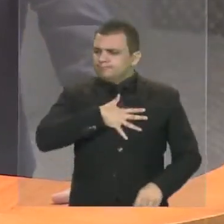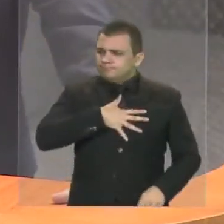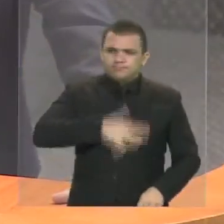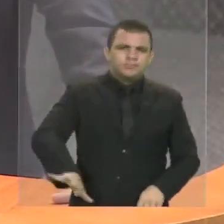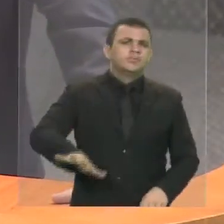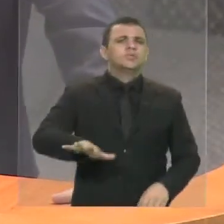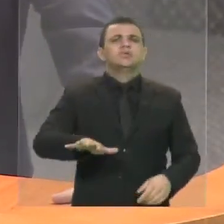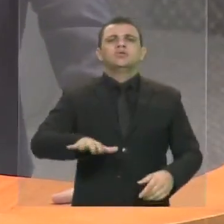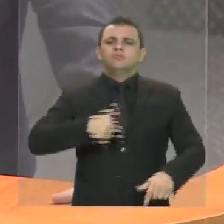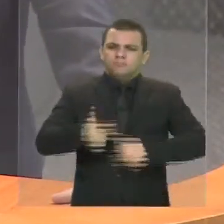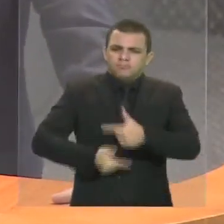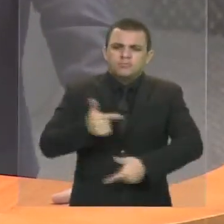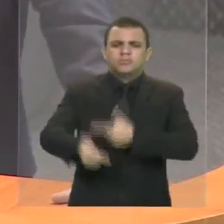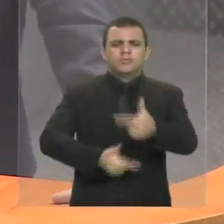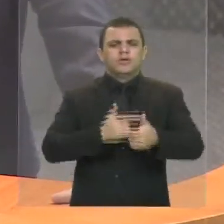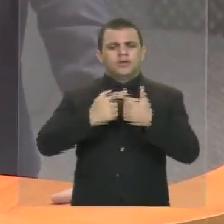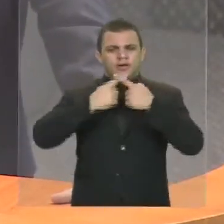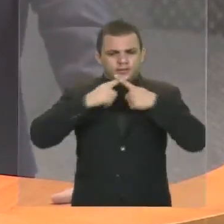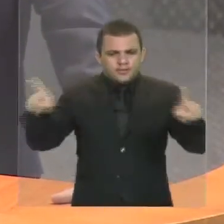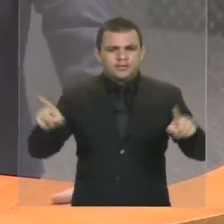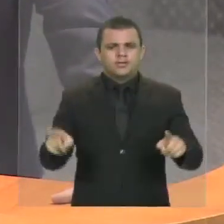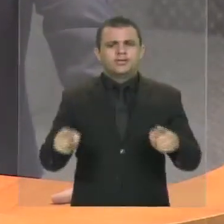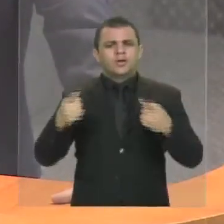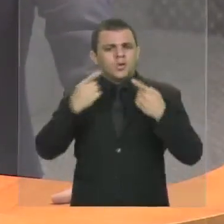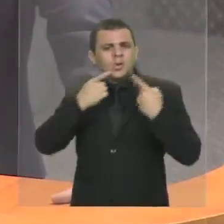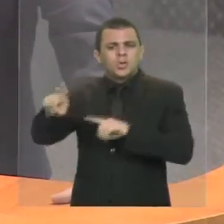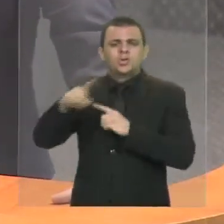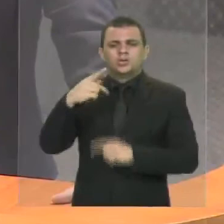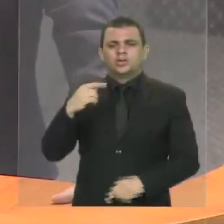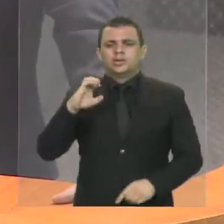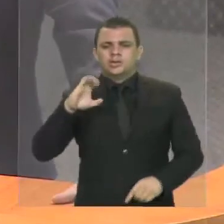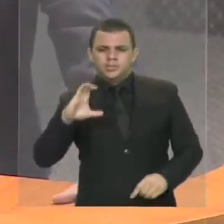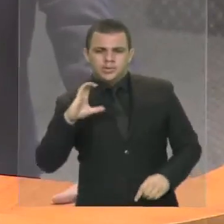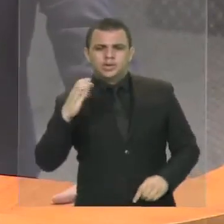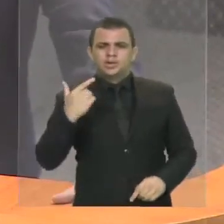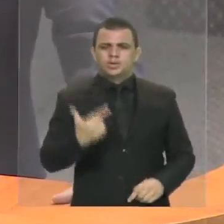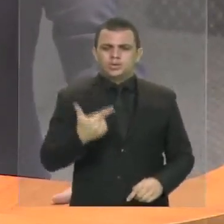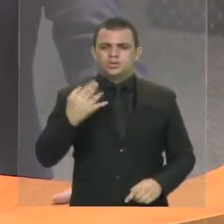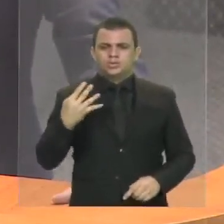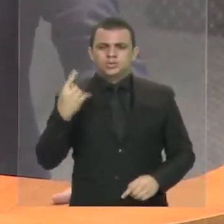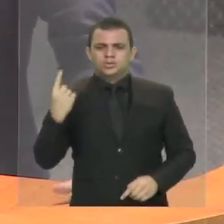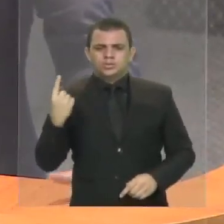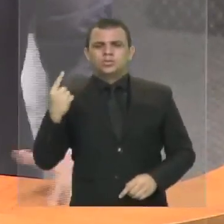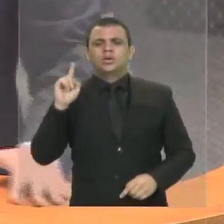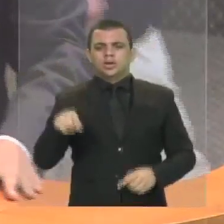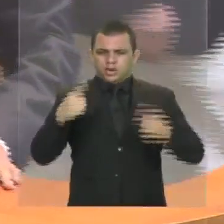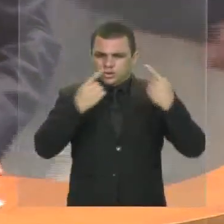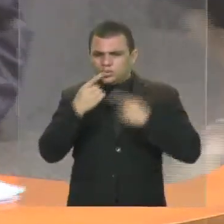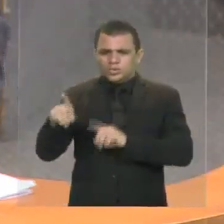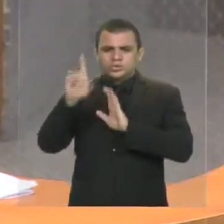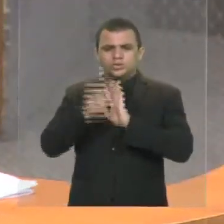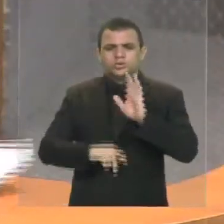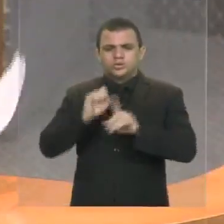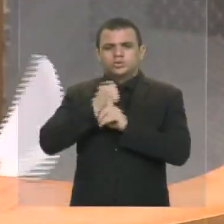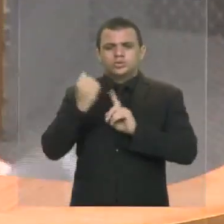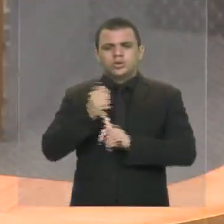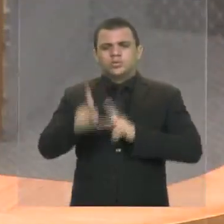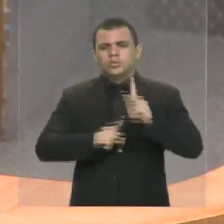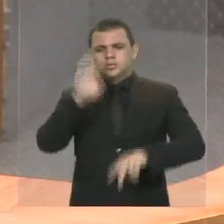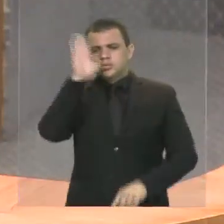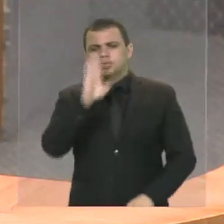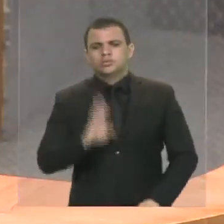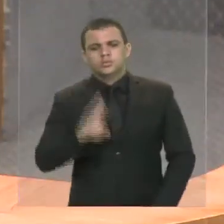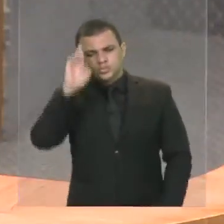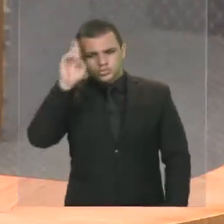agir, para se manifestar contra a PEC 241, que violenta direitos sociais do povo brasileiro. Senhor presidente,